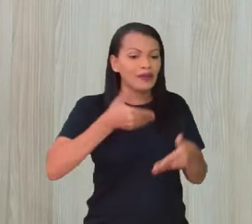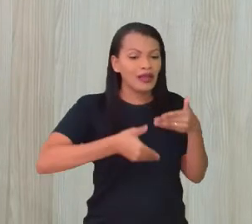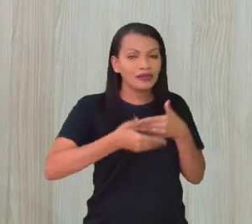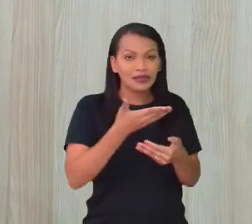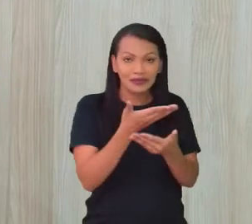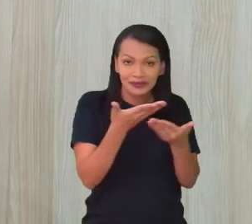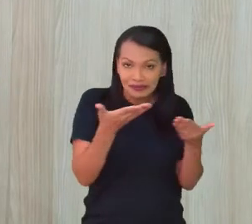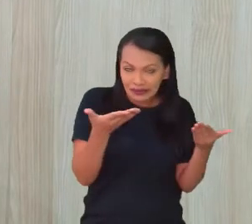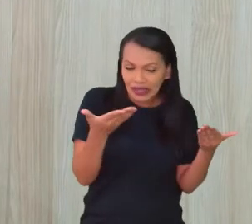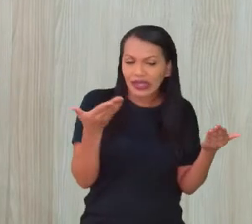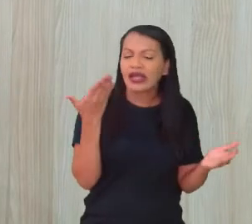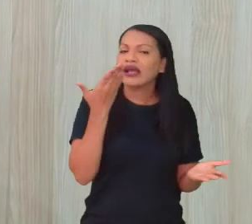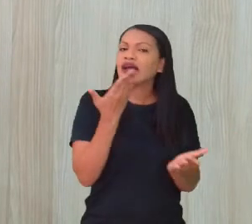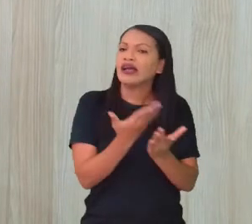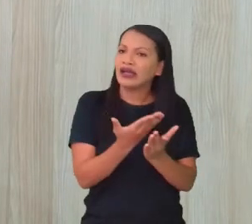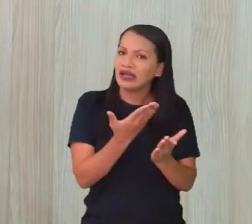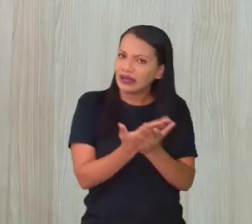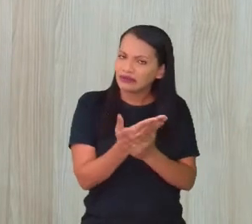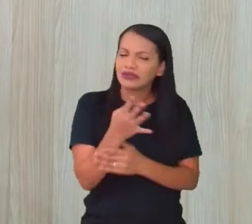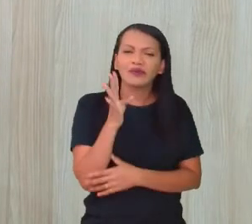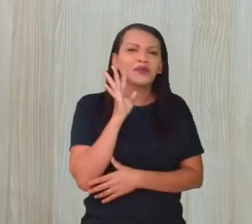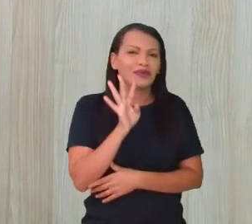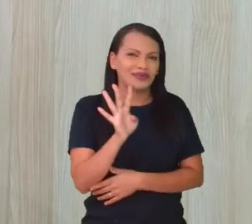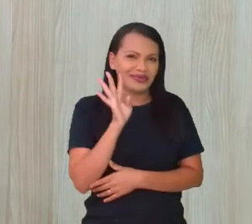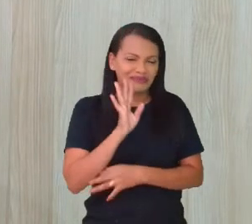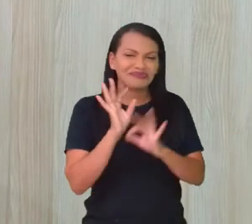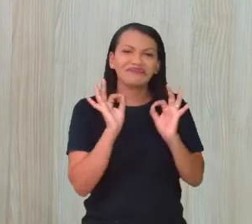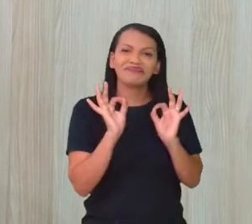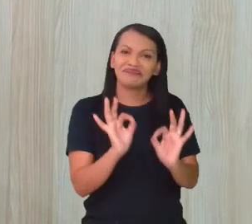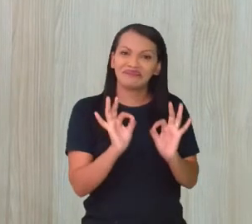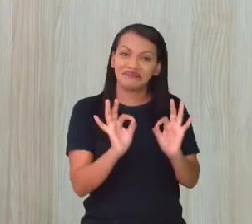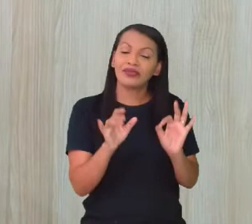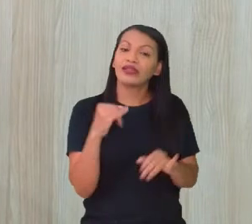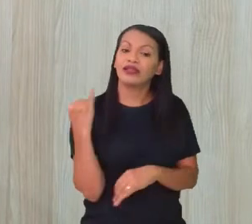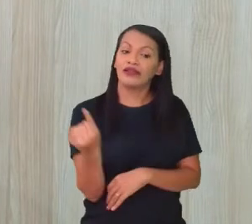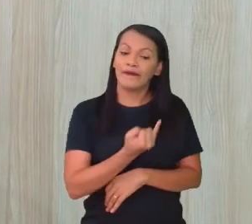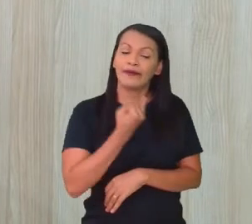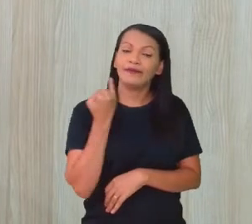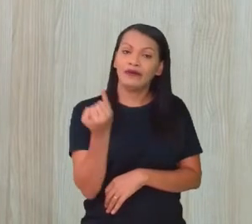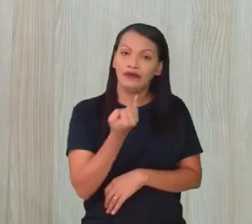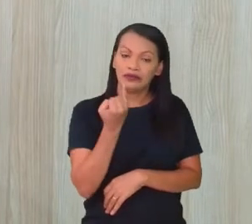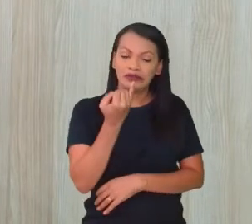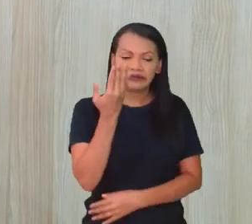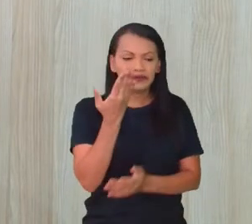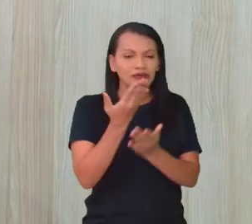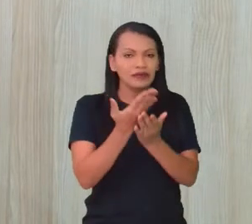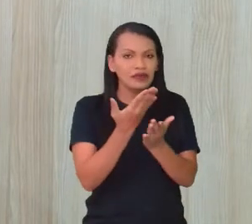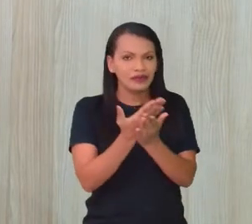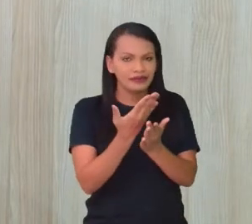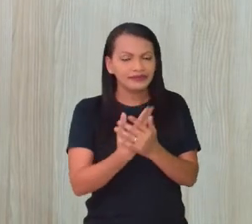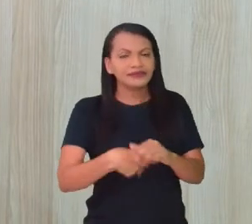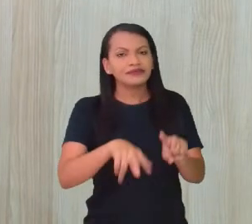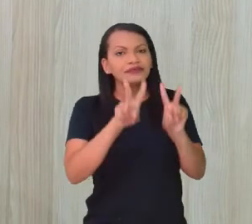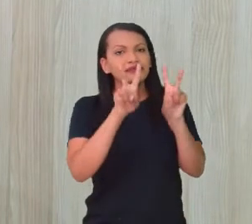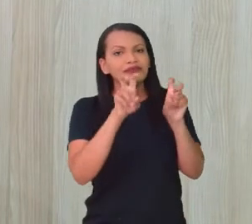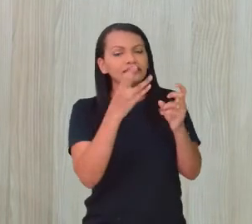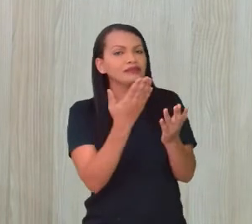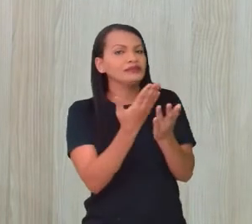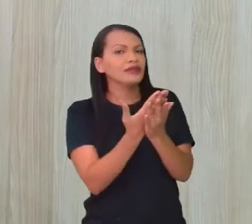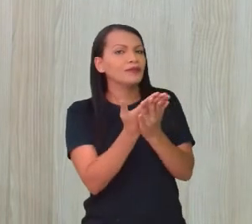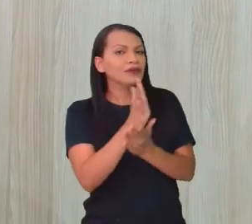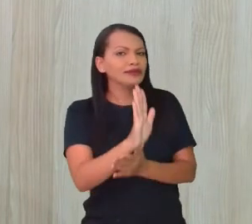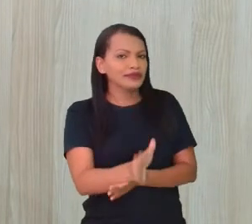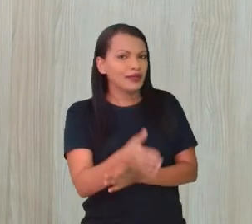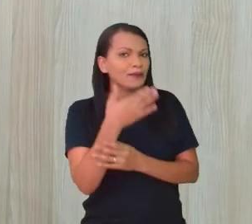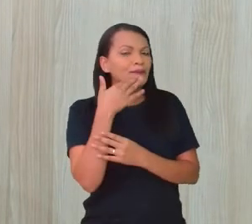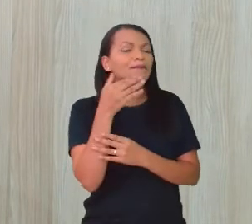de vocês. Essa aula está bem legal, certo? E super importante a gente estudar, né? O tema da aula que já já o